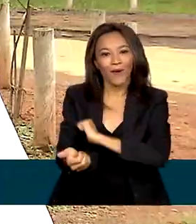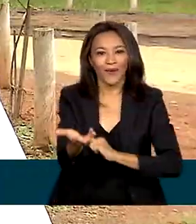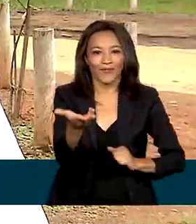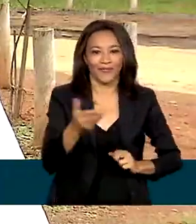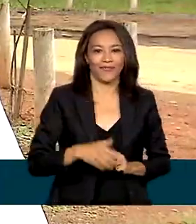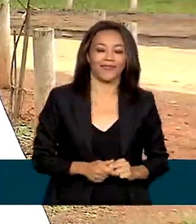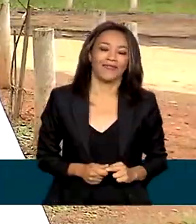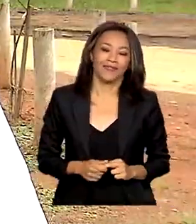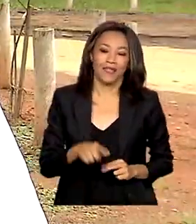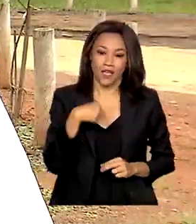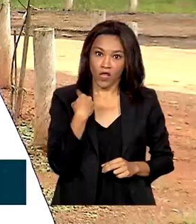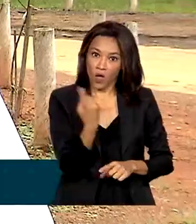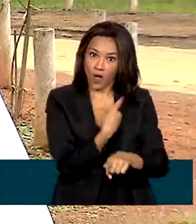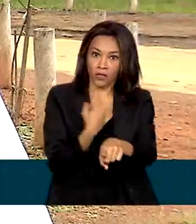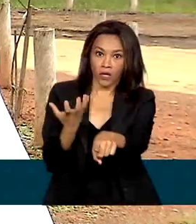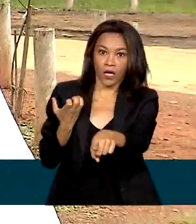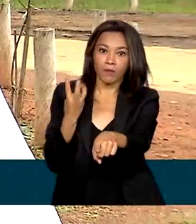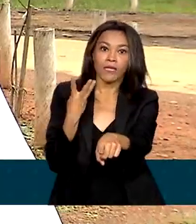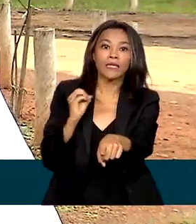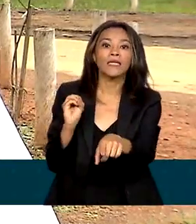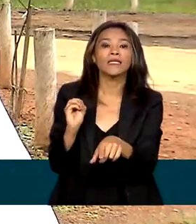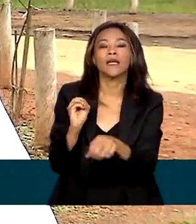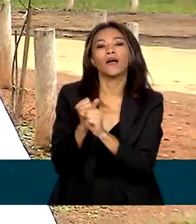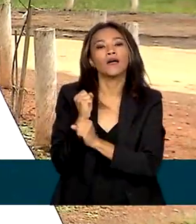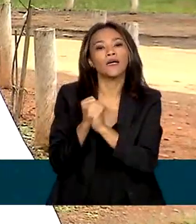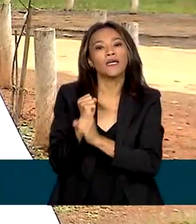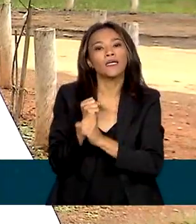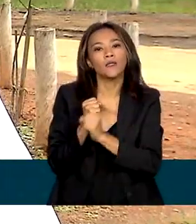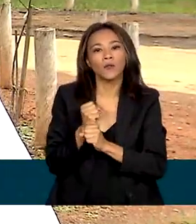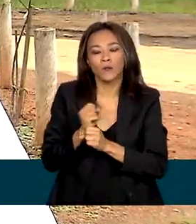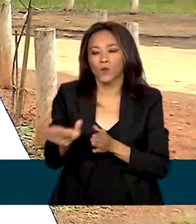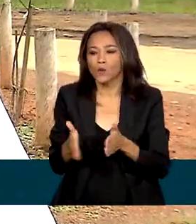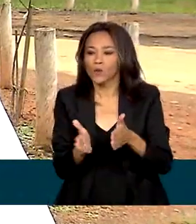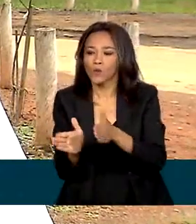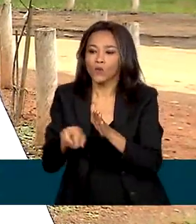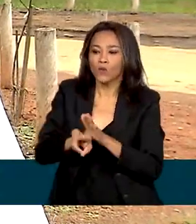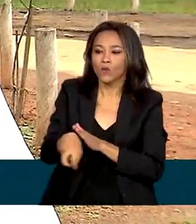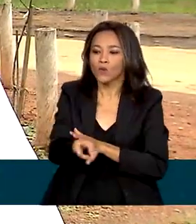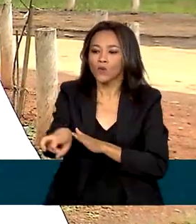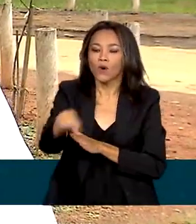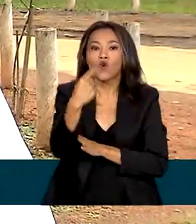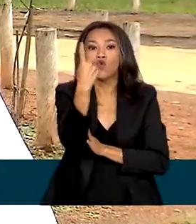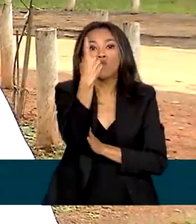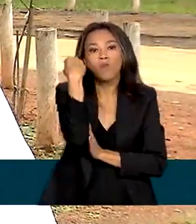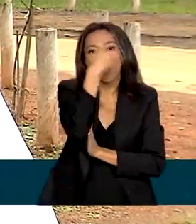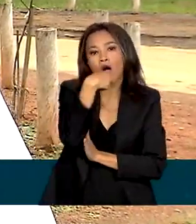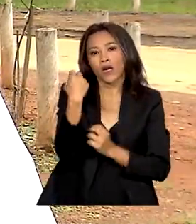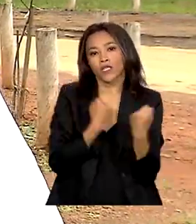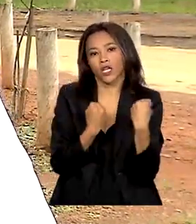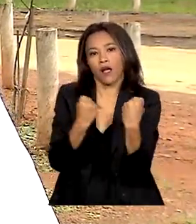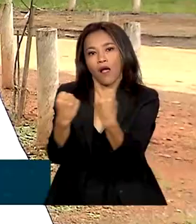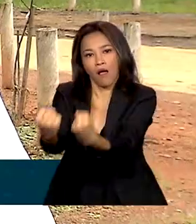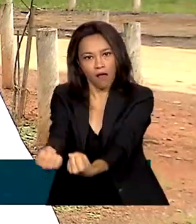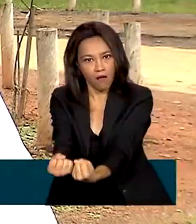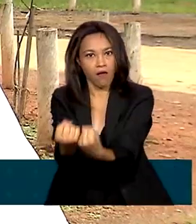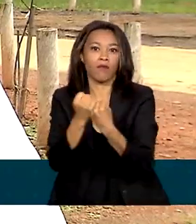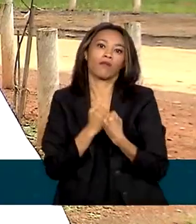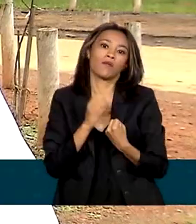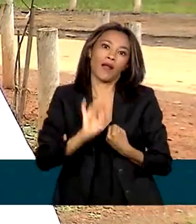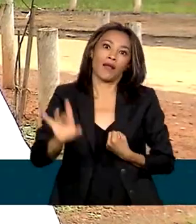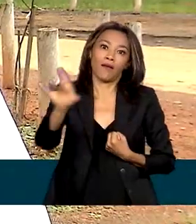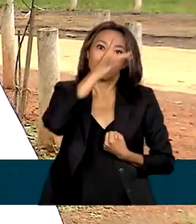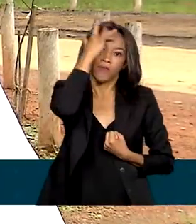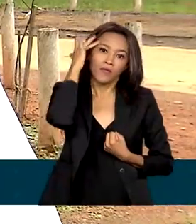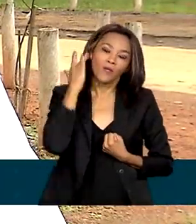gente quer em 30 anos prover trilhas no máximo a uma hora de carro de cada habitante brasileiro